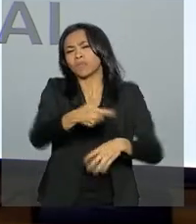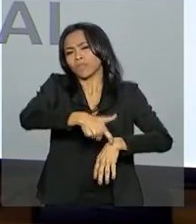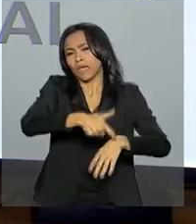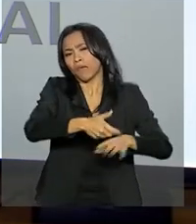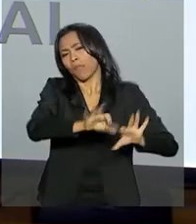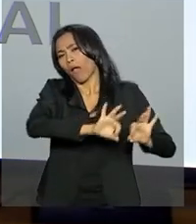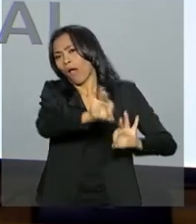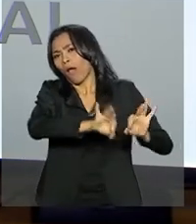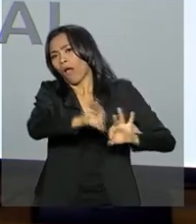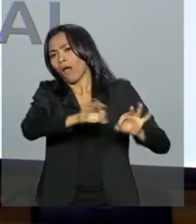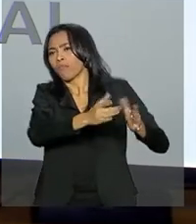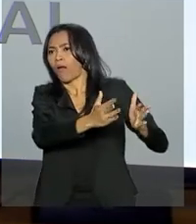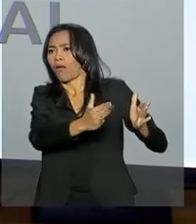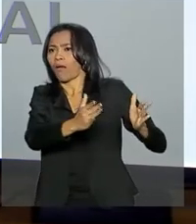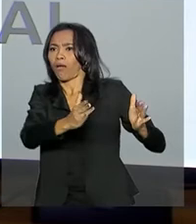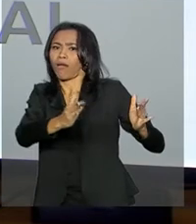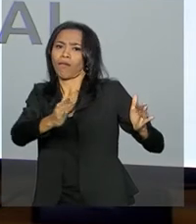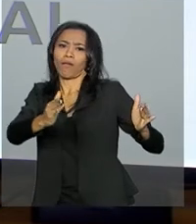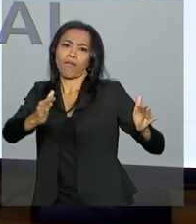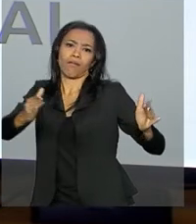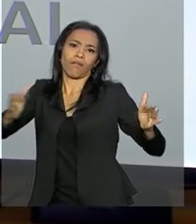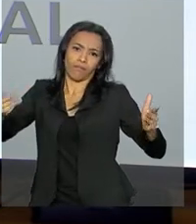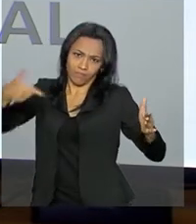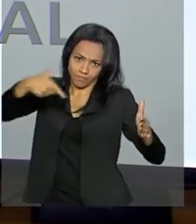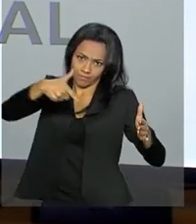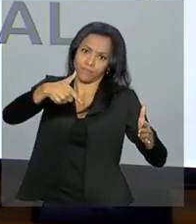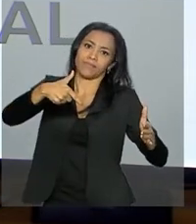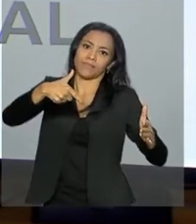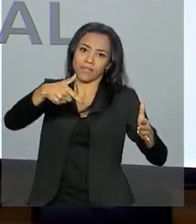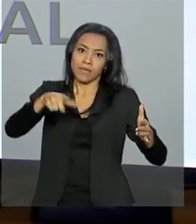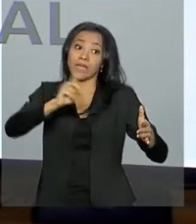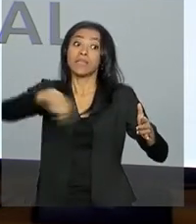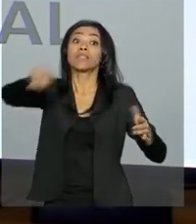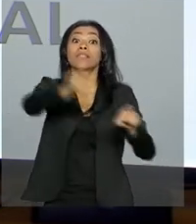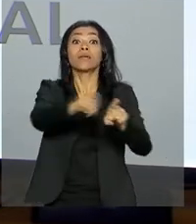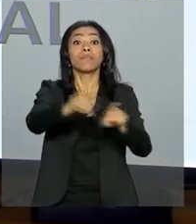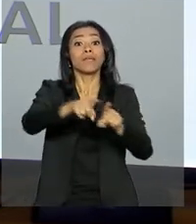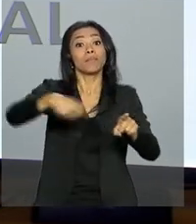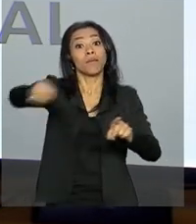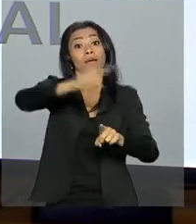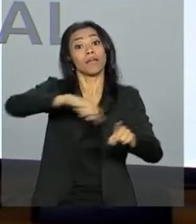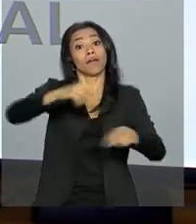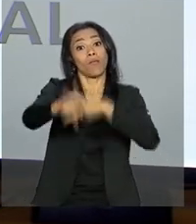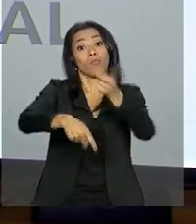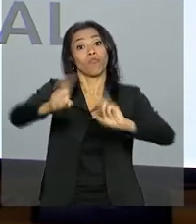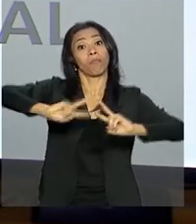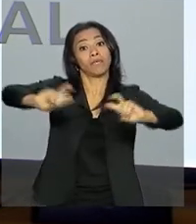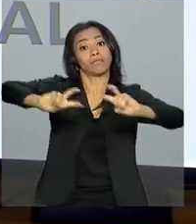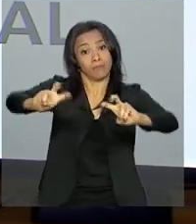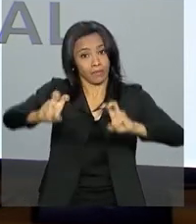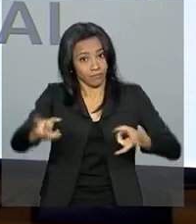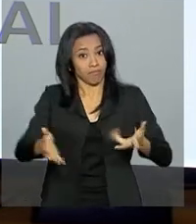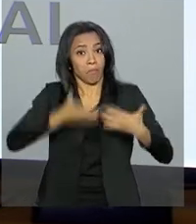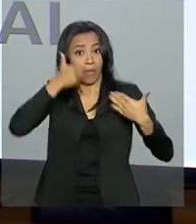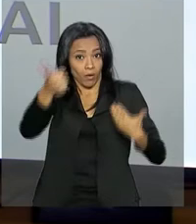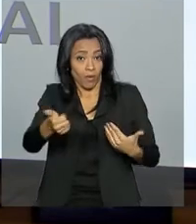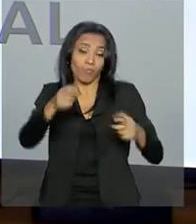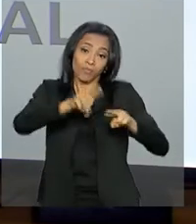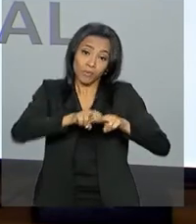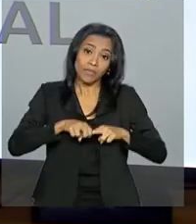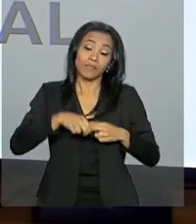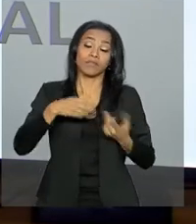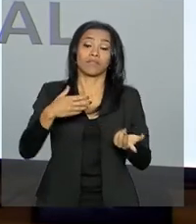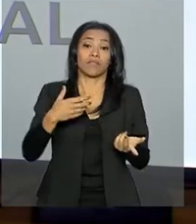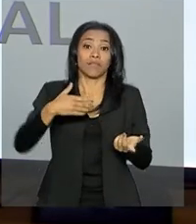para serem executadas e maior tempo também para serem percebidas pela população. Por isso que, na maioria das vezes, se vê uma